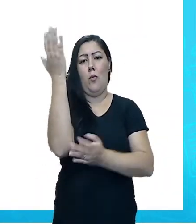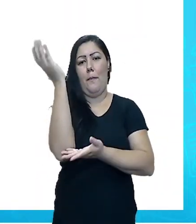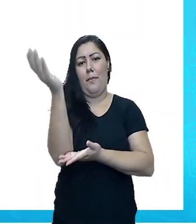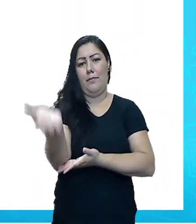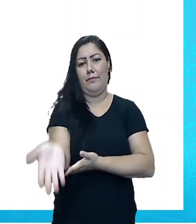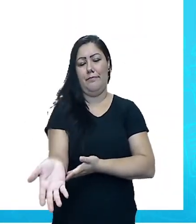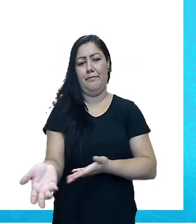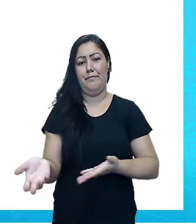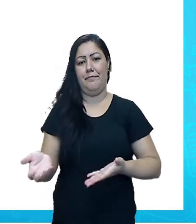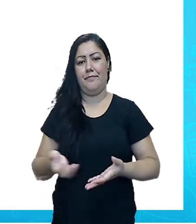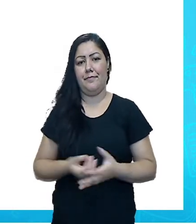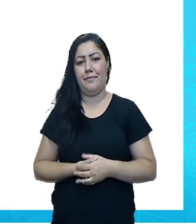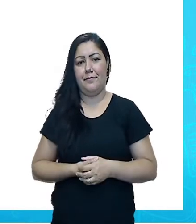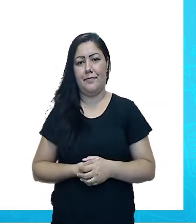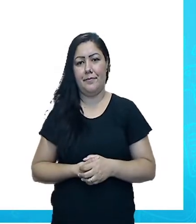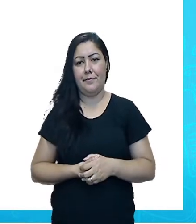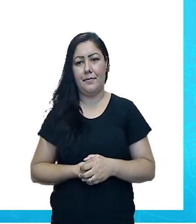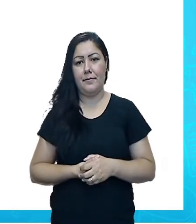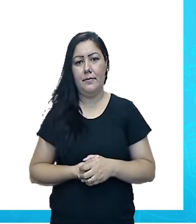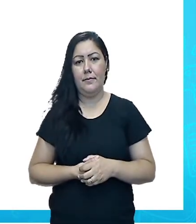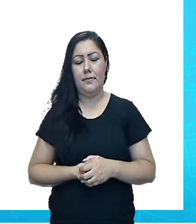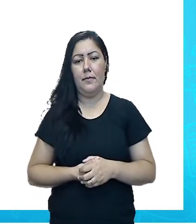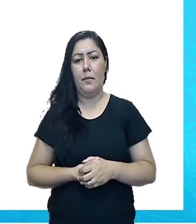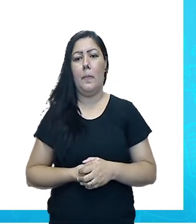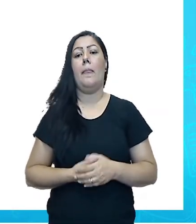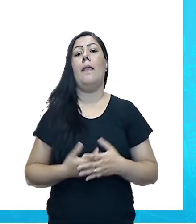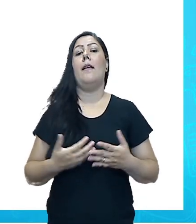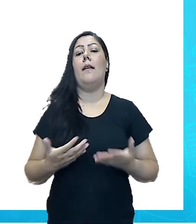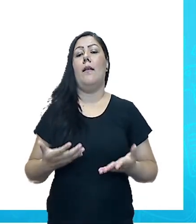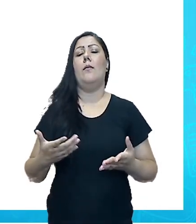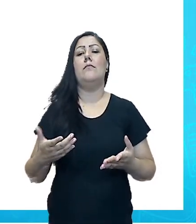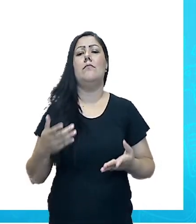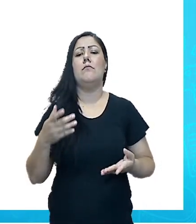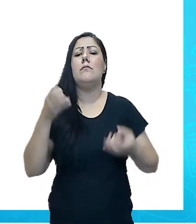E os planos de paisagens.